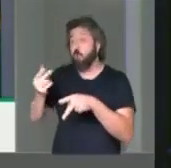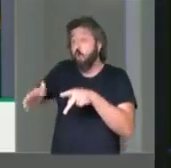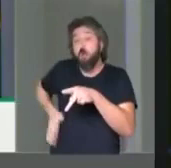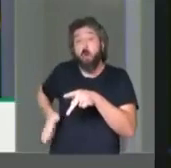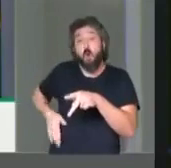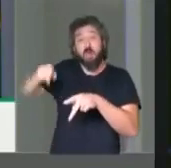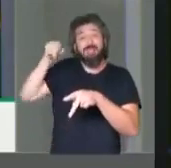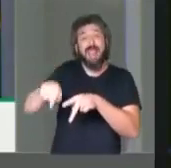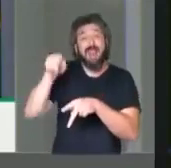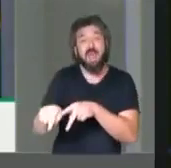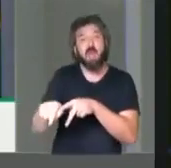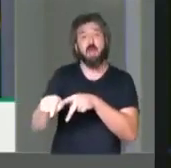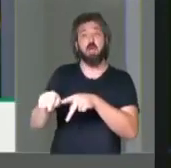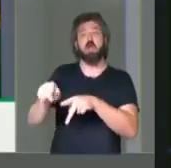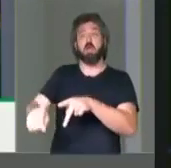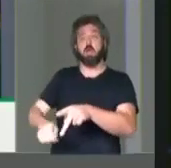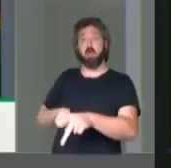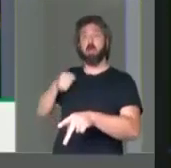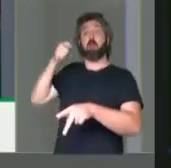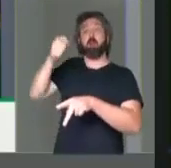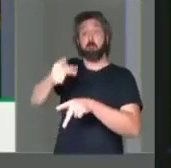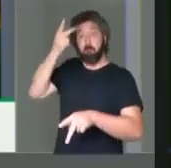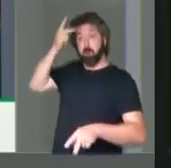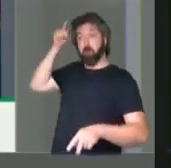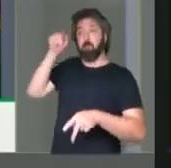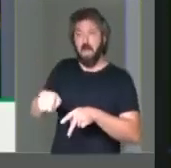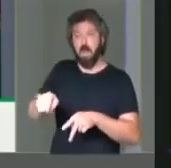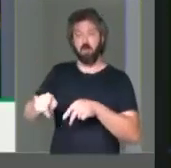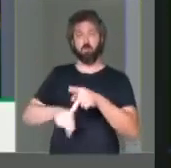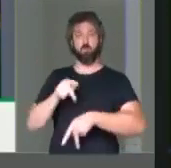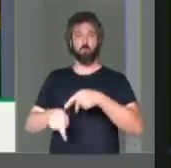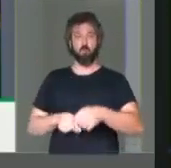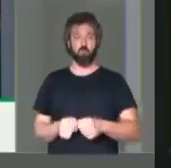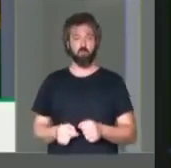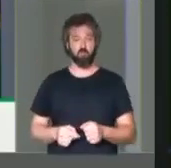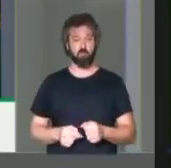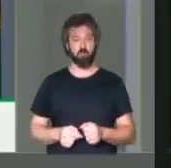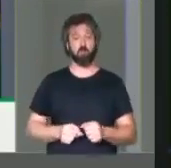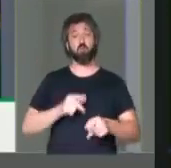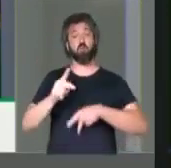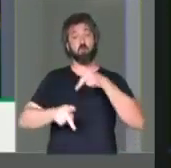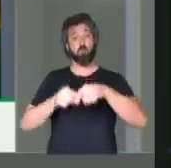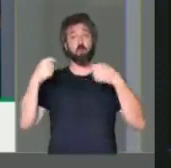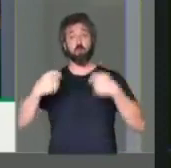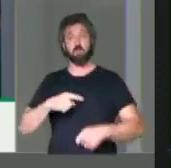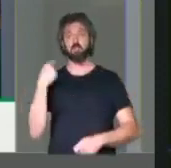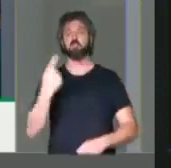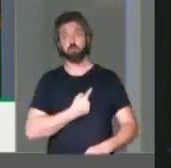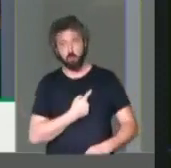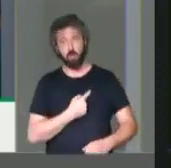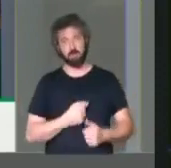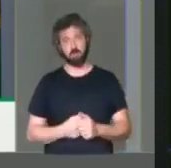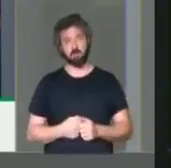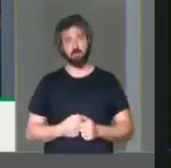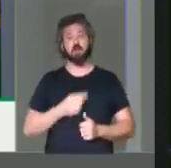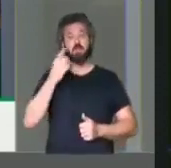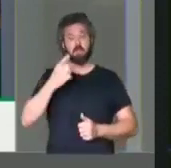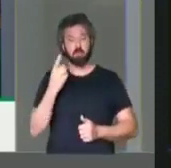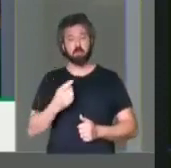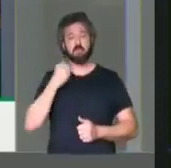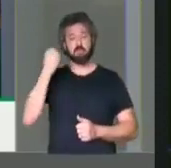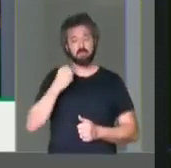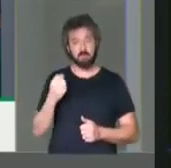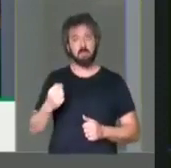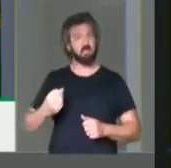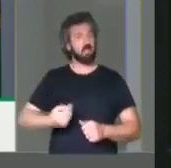bolso do povo, seja aplicado para o povo. Esse povo precisa de nós. Deputados e